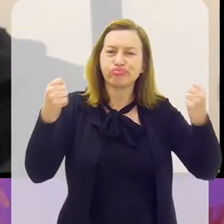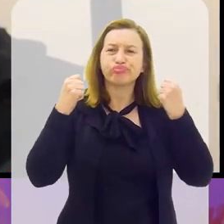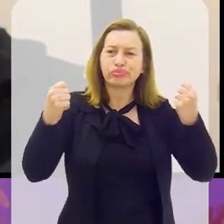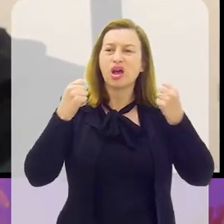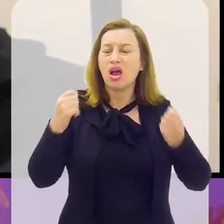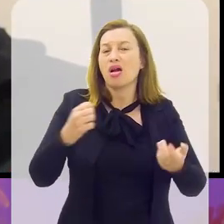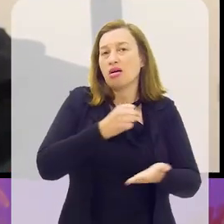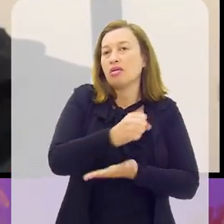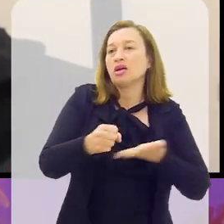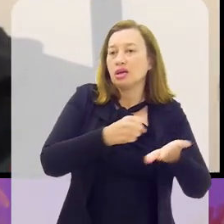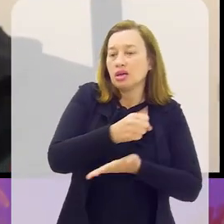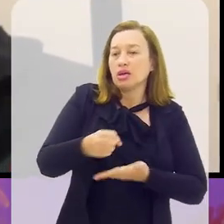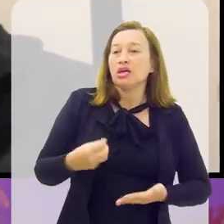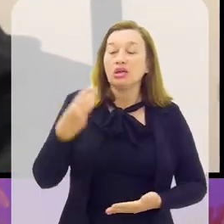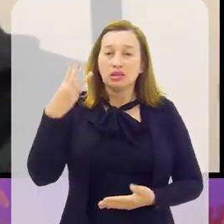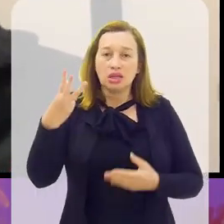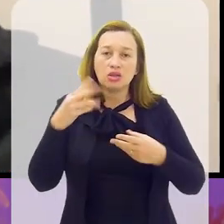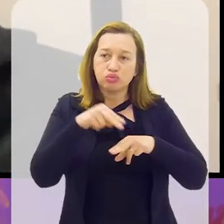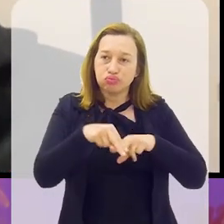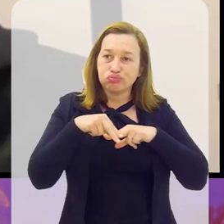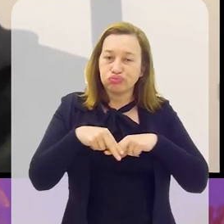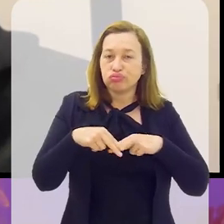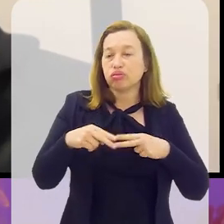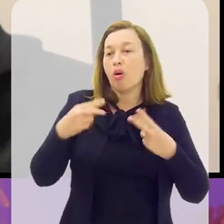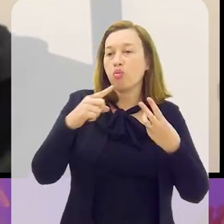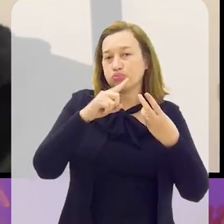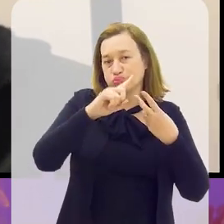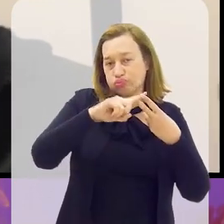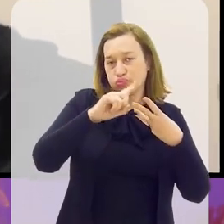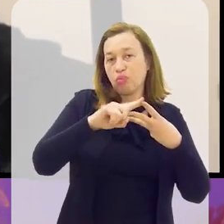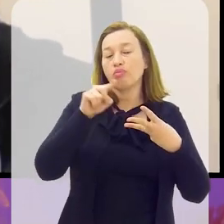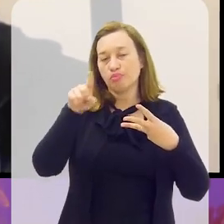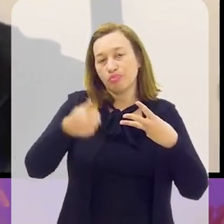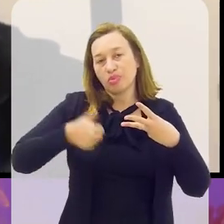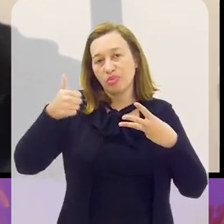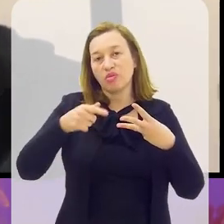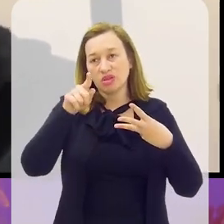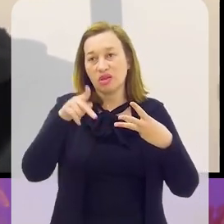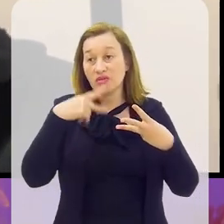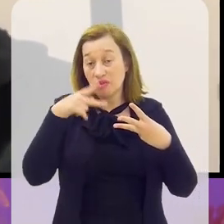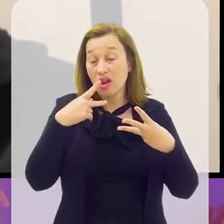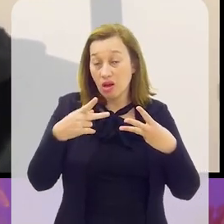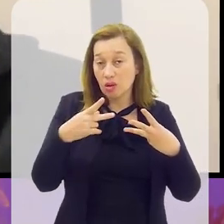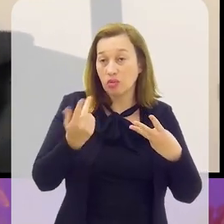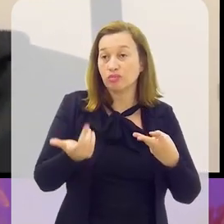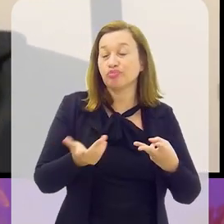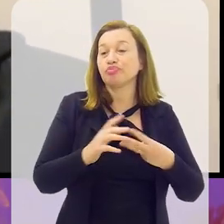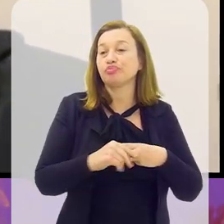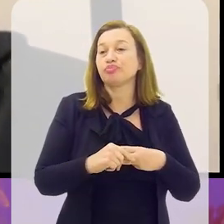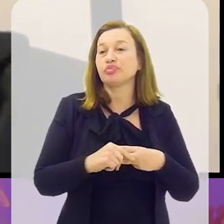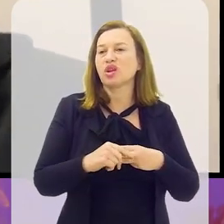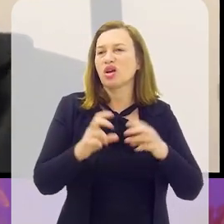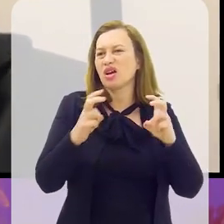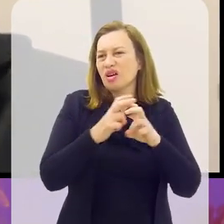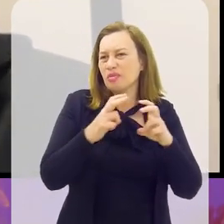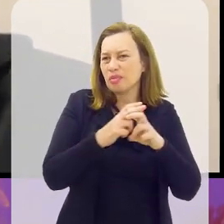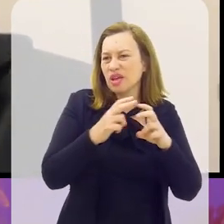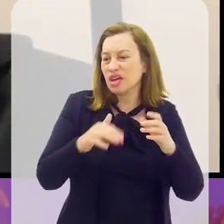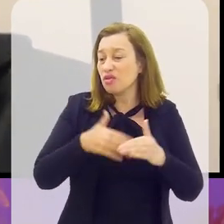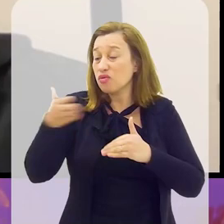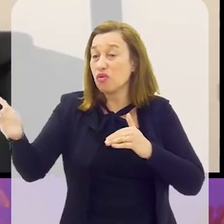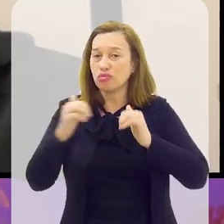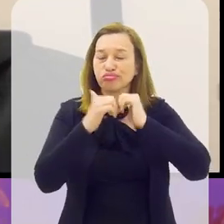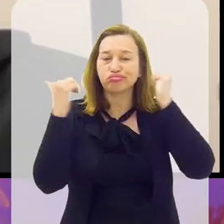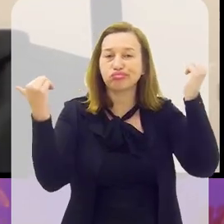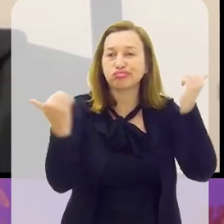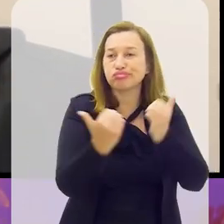única em função, basicamente, de três fatores. O primeiro que você acabou de mencionar, uma parte muito considerável dos